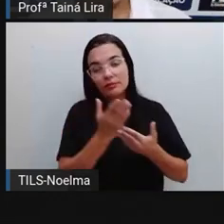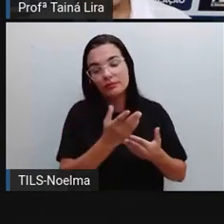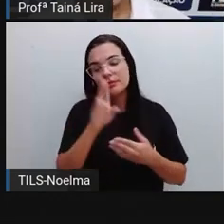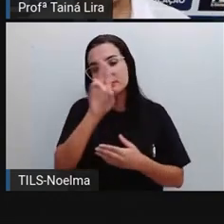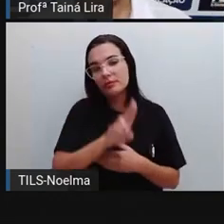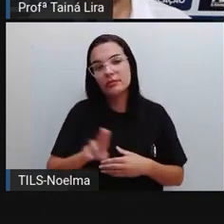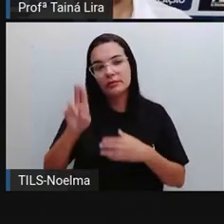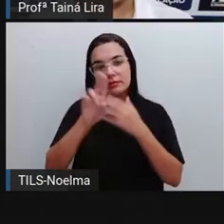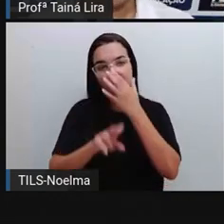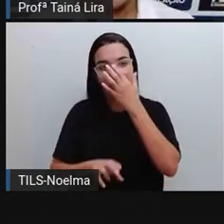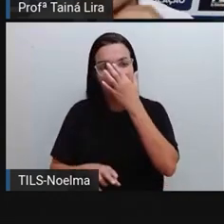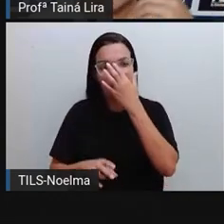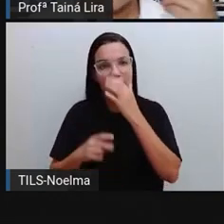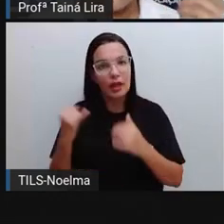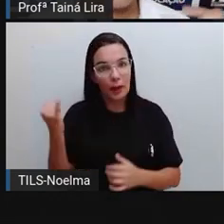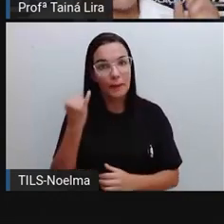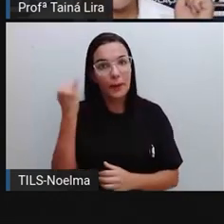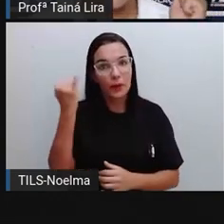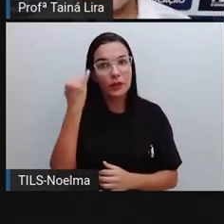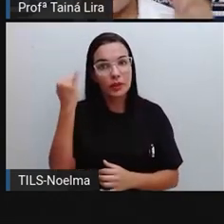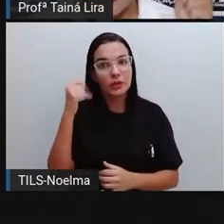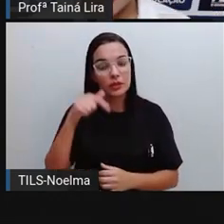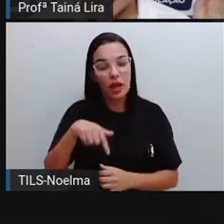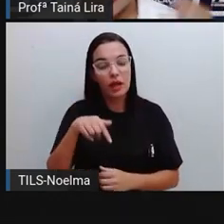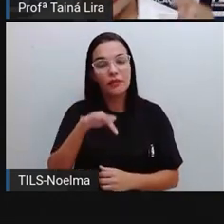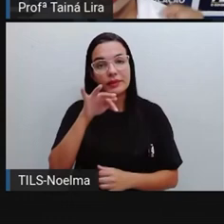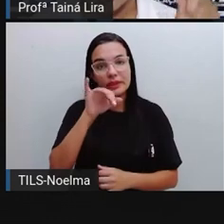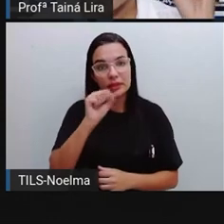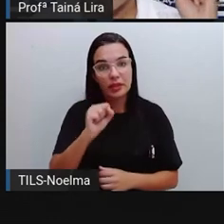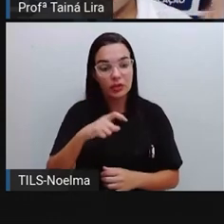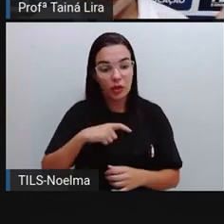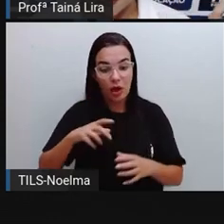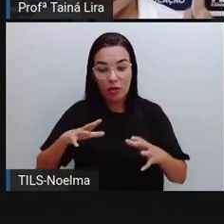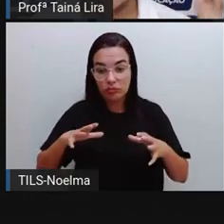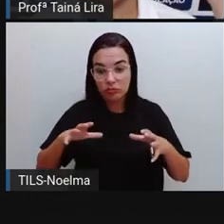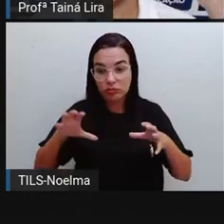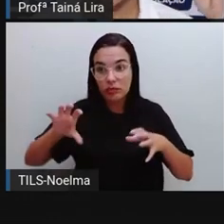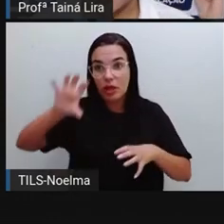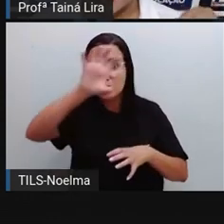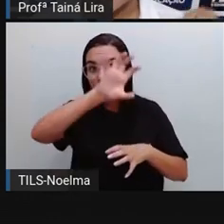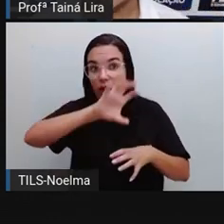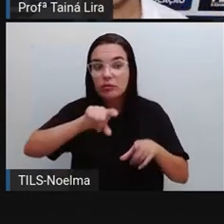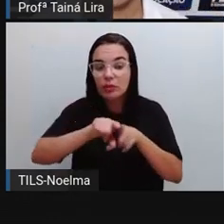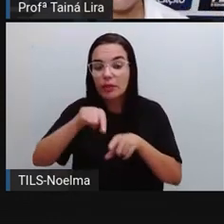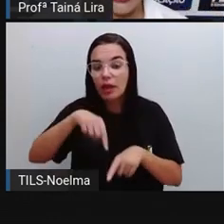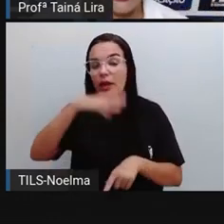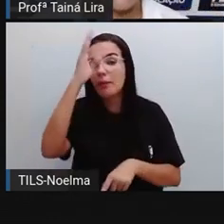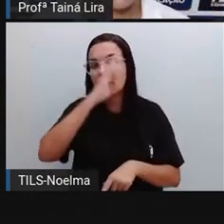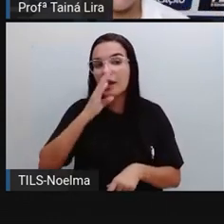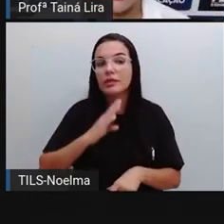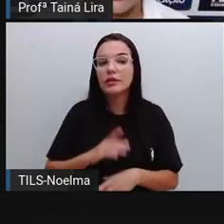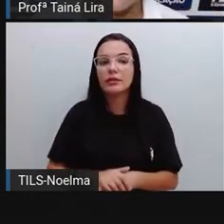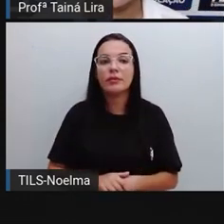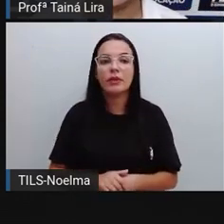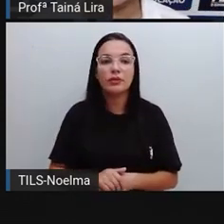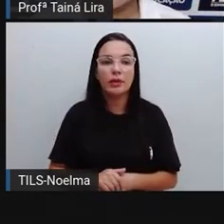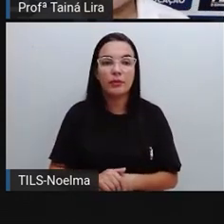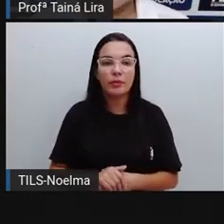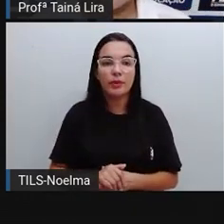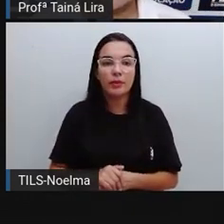universidade que é importantíssima, não só para a nossa região, como para o Brasil, aqui para a Feira de Santana, tá bom?